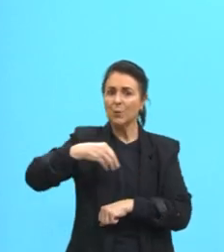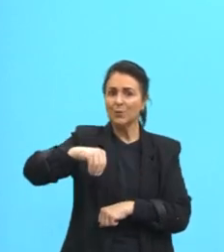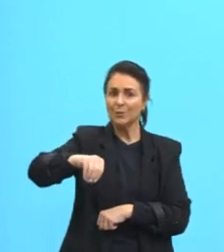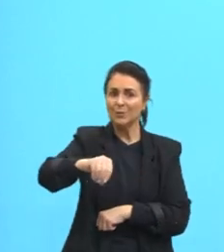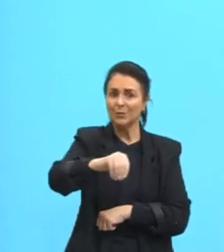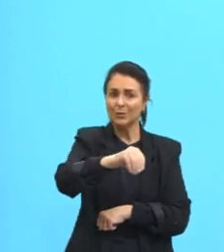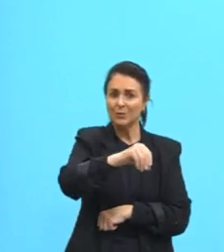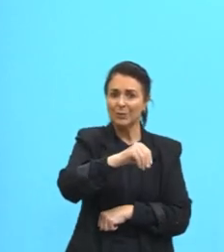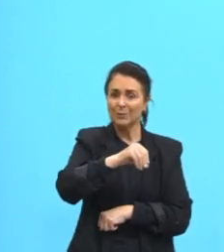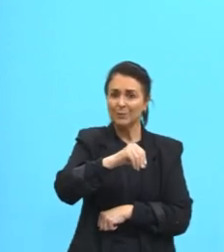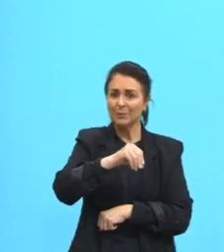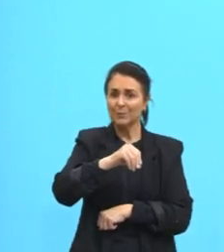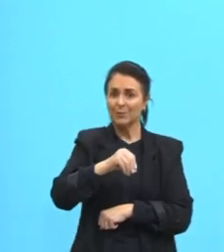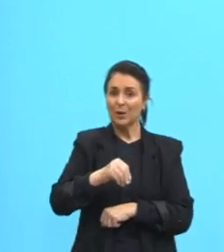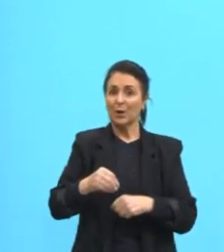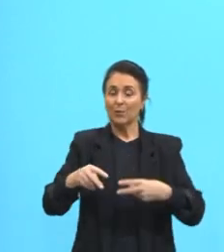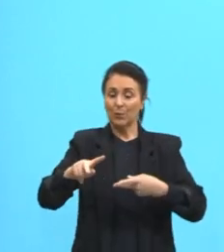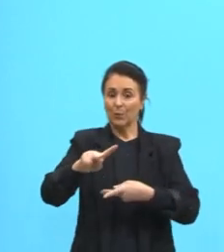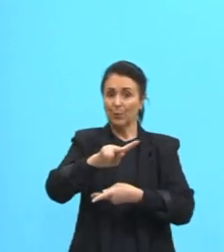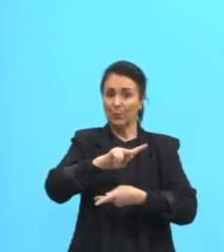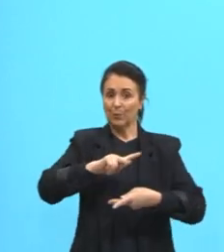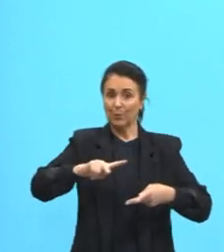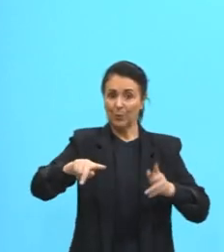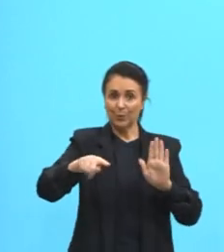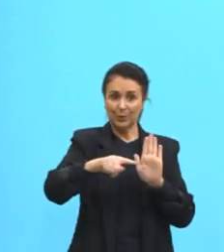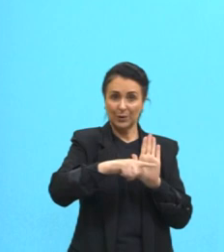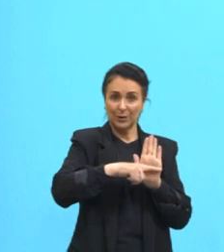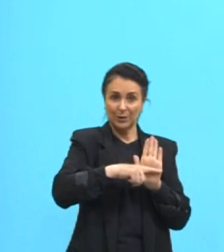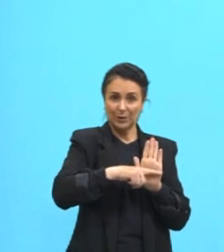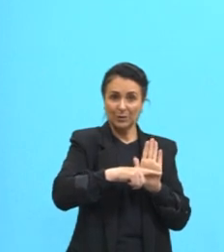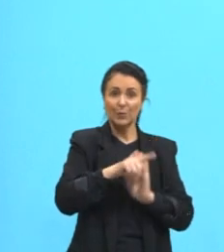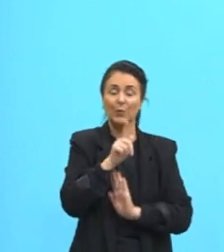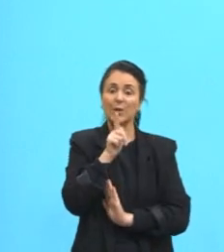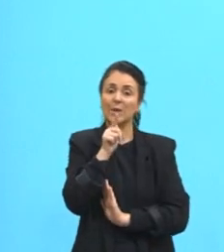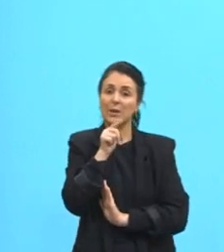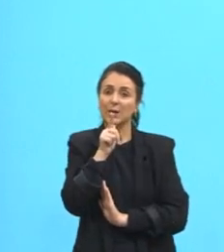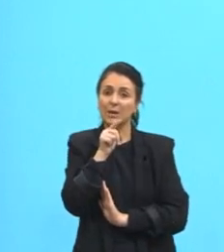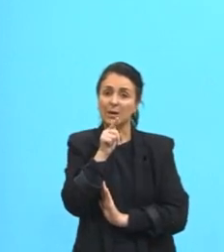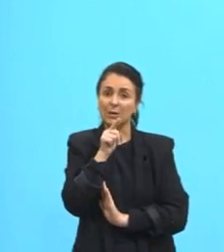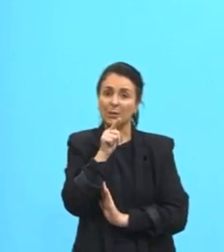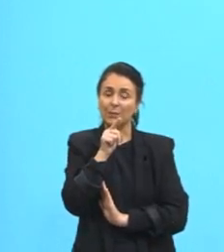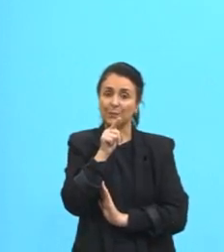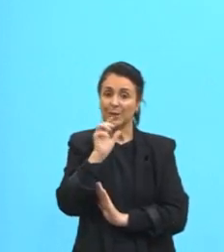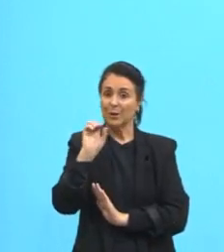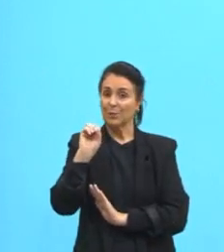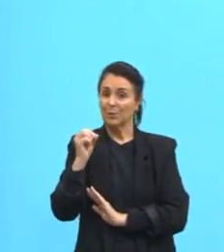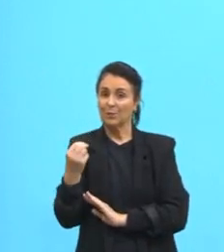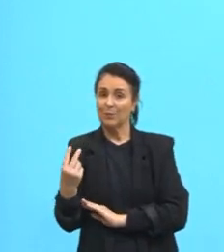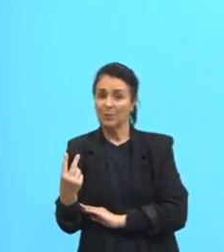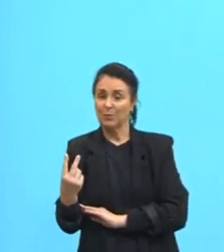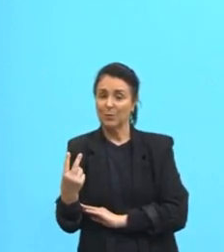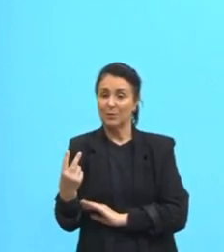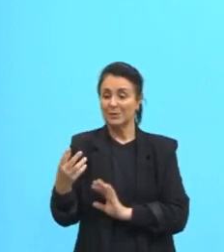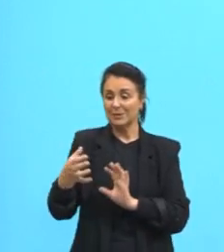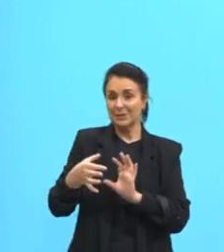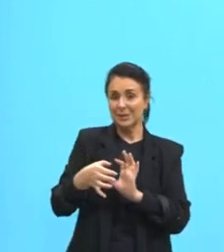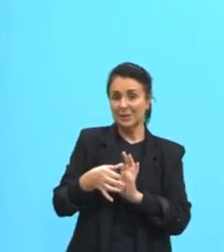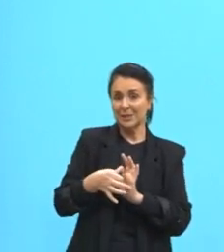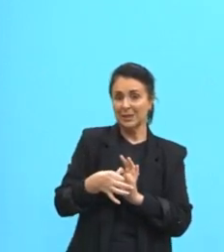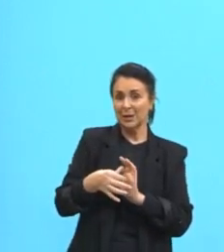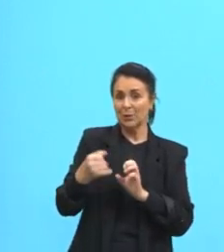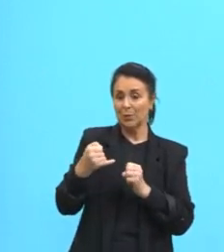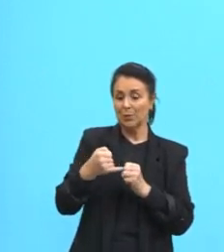O polo negativo da água, que é o oxigênio, vai se ligar com o